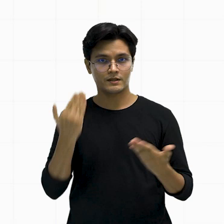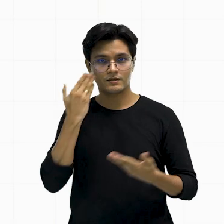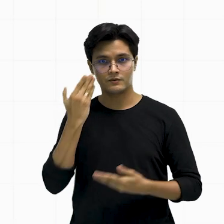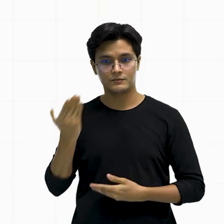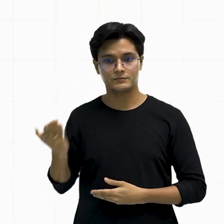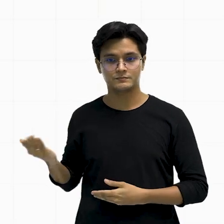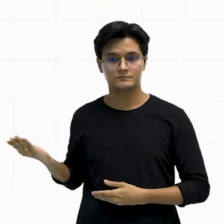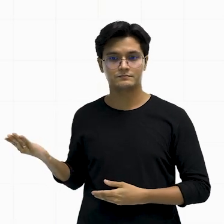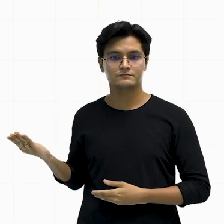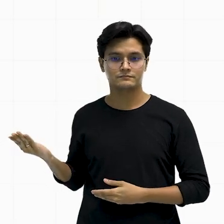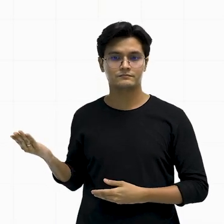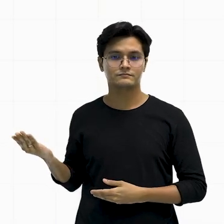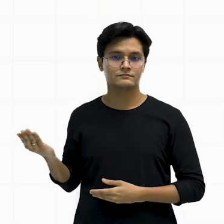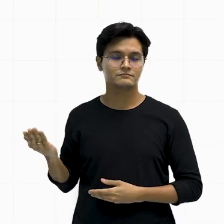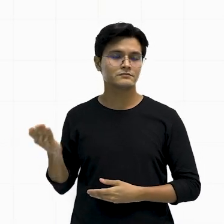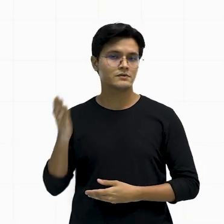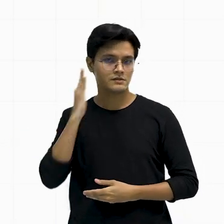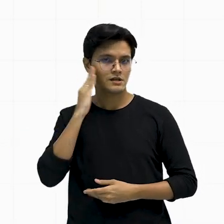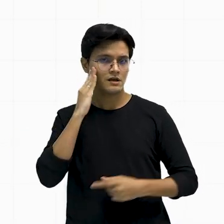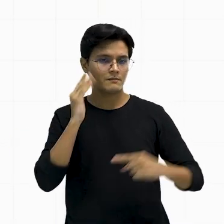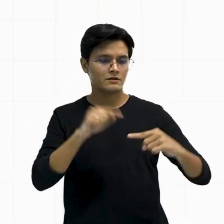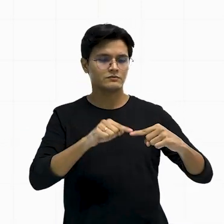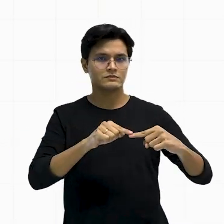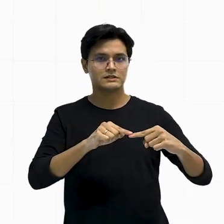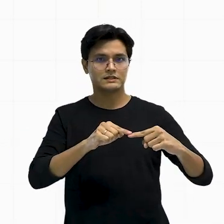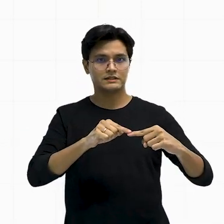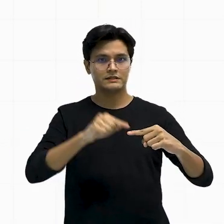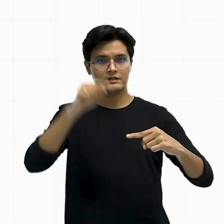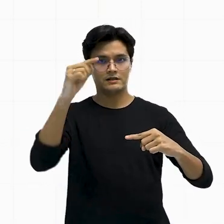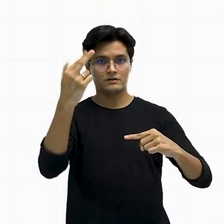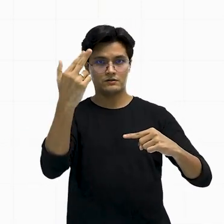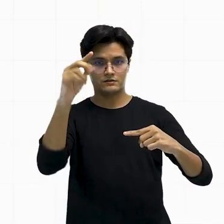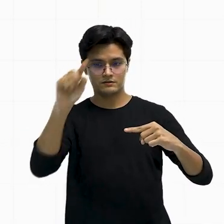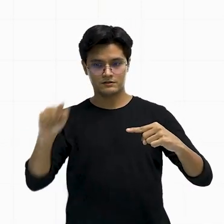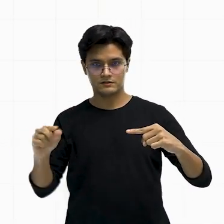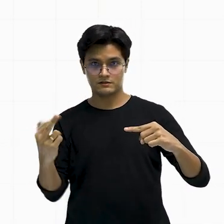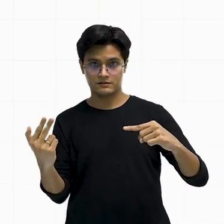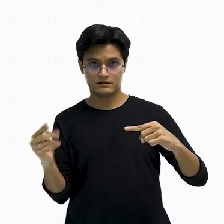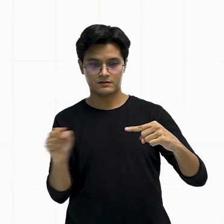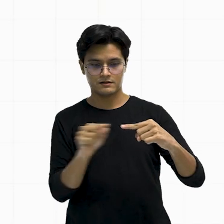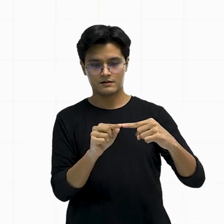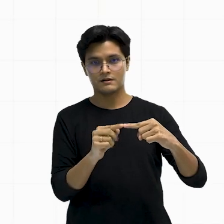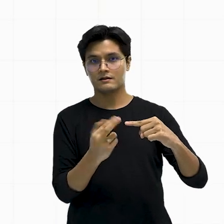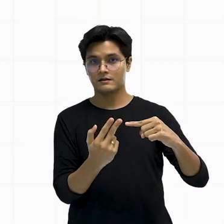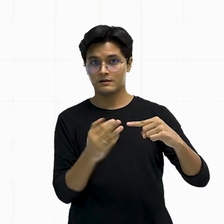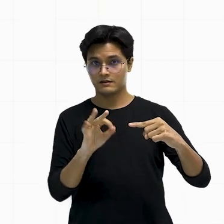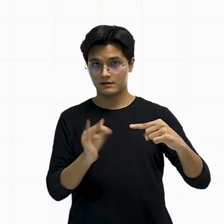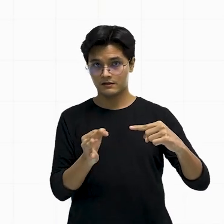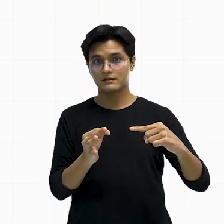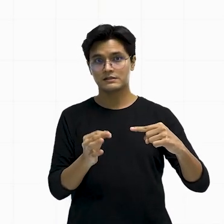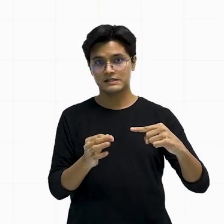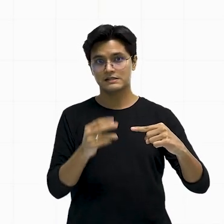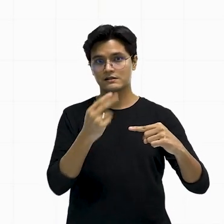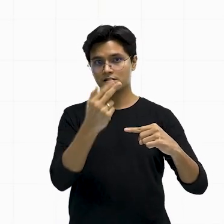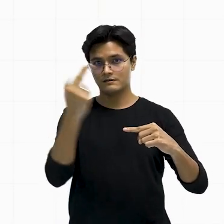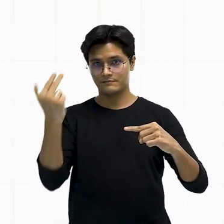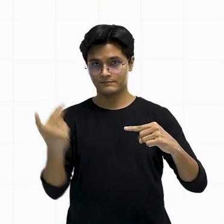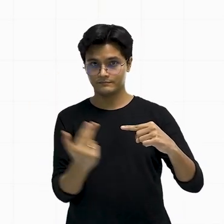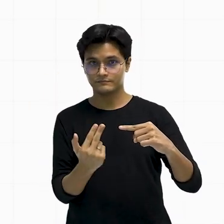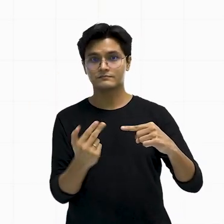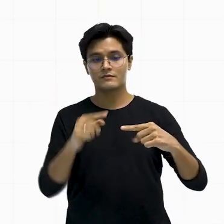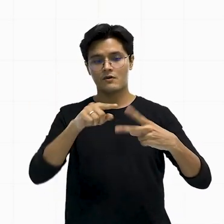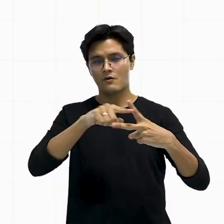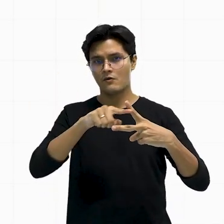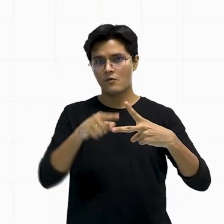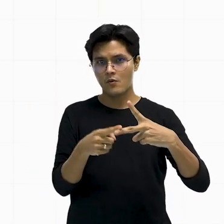Vamos partir do princípio de que esse triângulo é um triângulo equilátero. Se ele é equilátero, todos os ângulos e